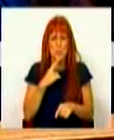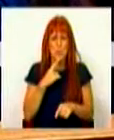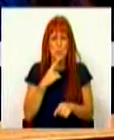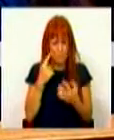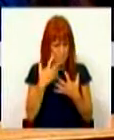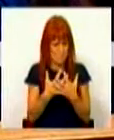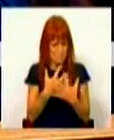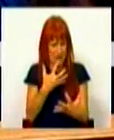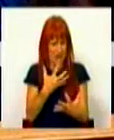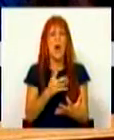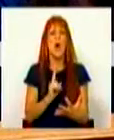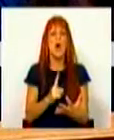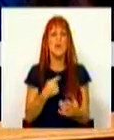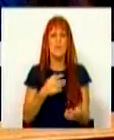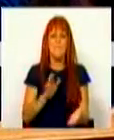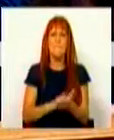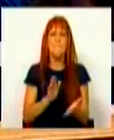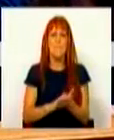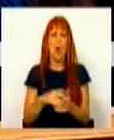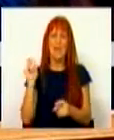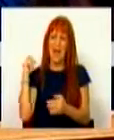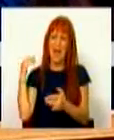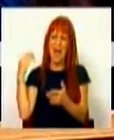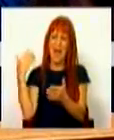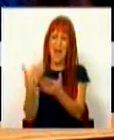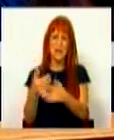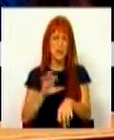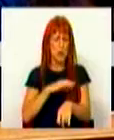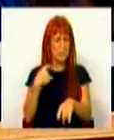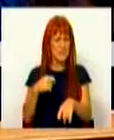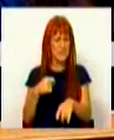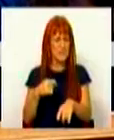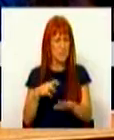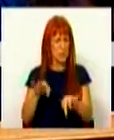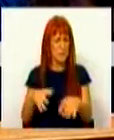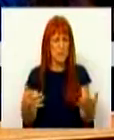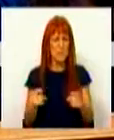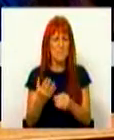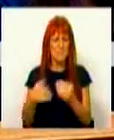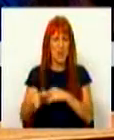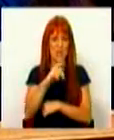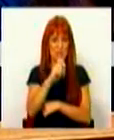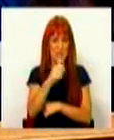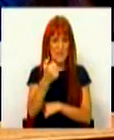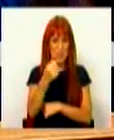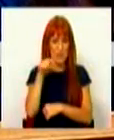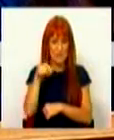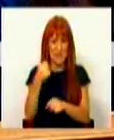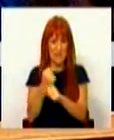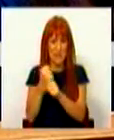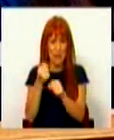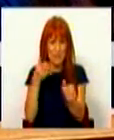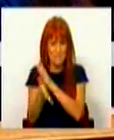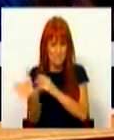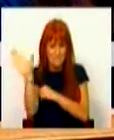evidente, foi provado nestes anos. Quero terminar, Sr. Ministro. Vou terminar, com mais de 350 mil postos de